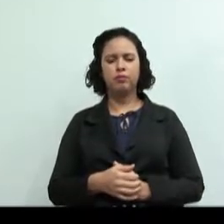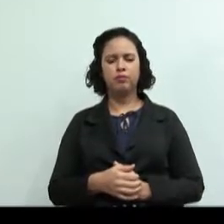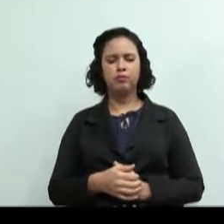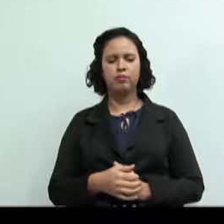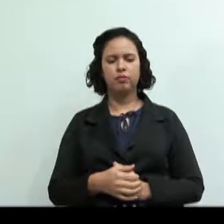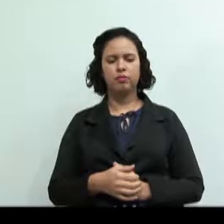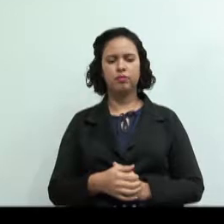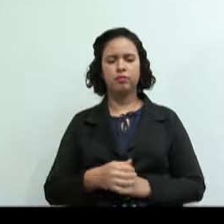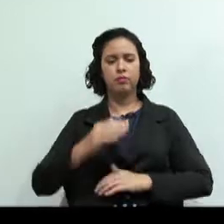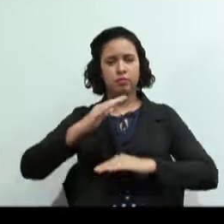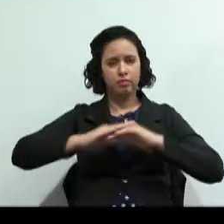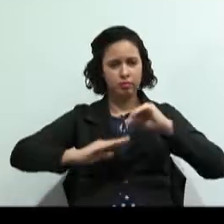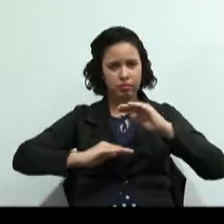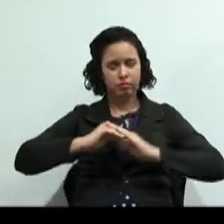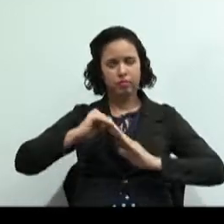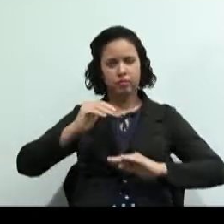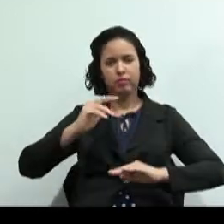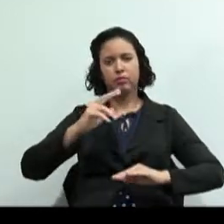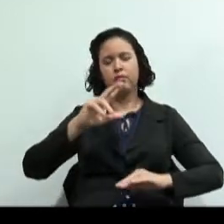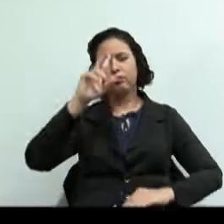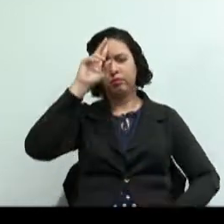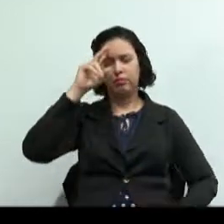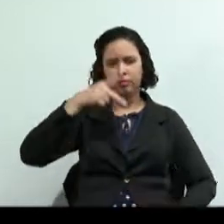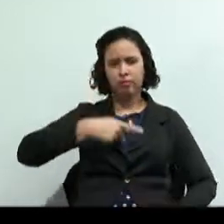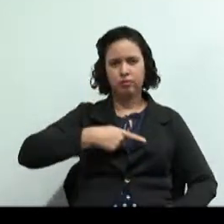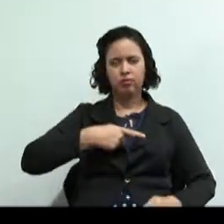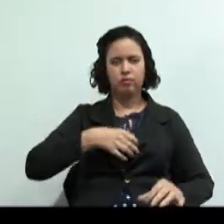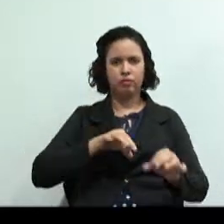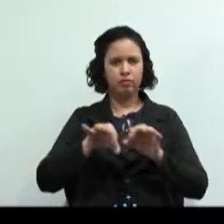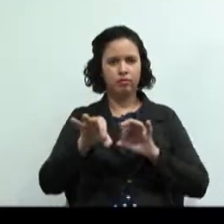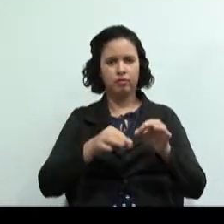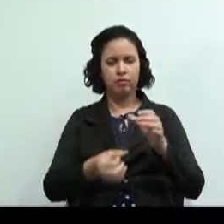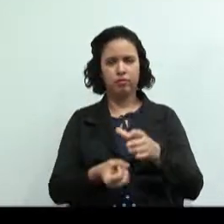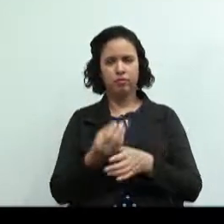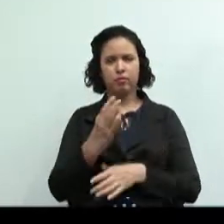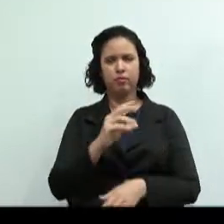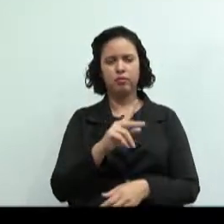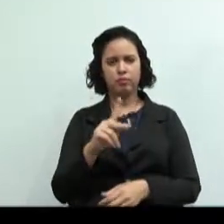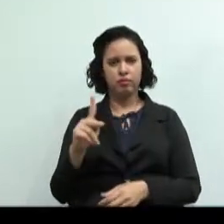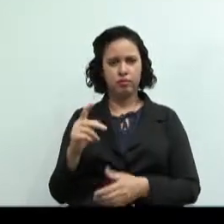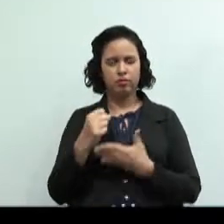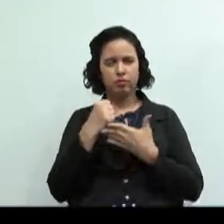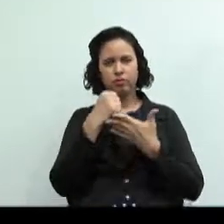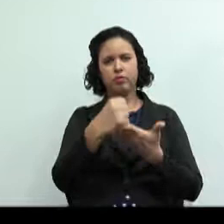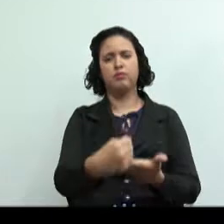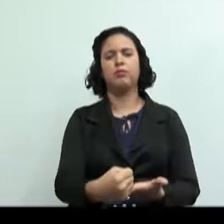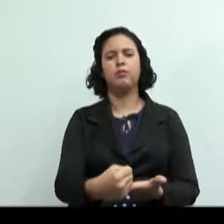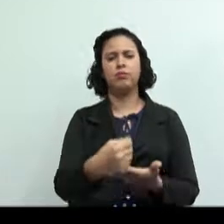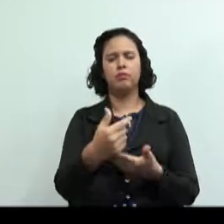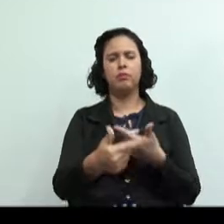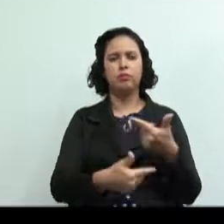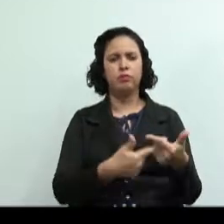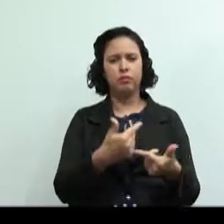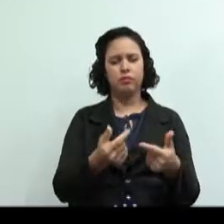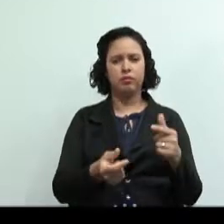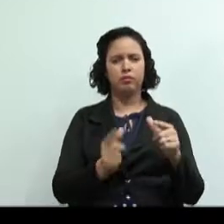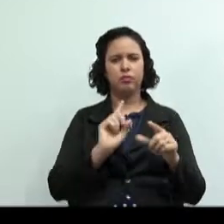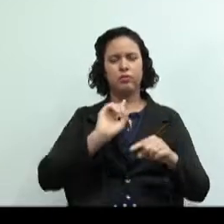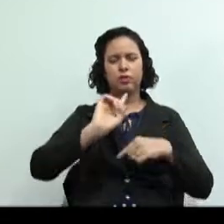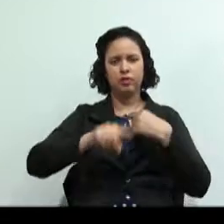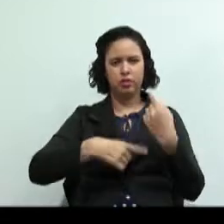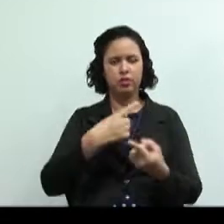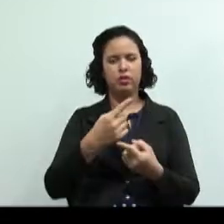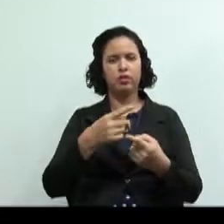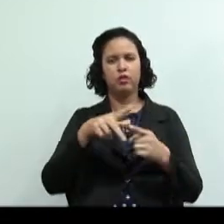profissionais autônomos organizam-se em cooperativas prestadoras de serviço para gerar manter